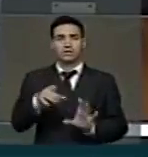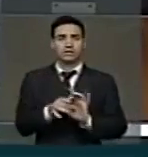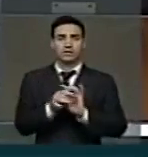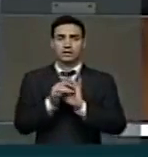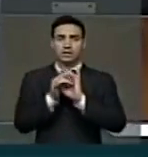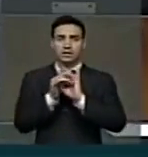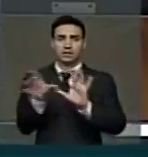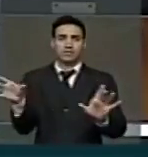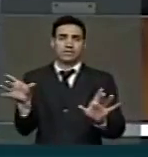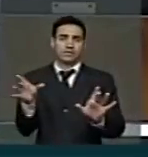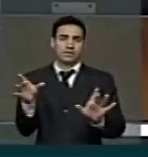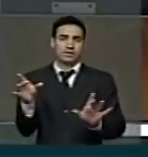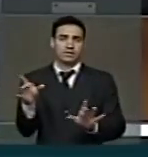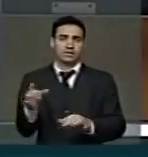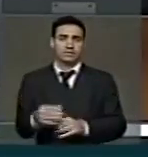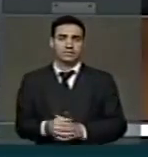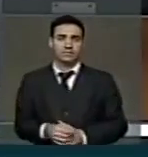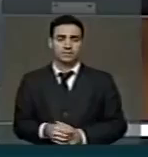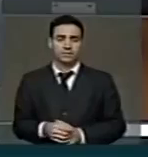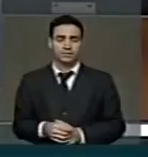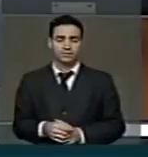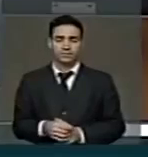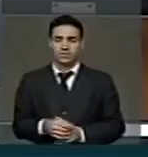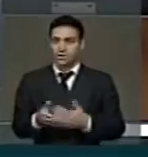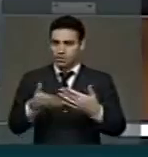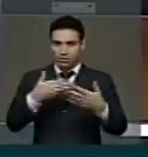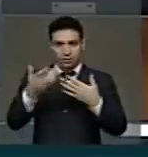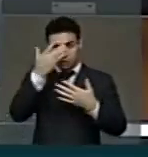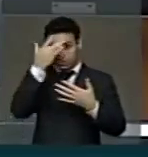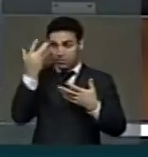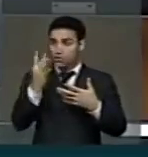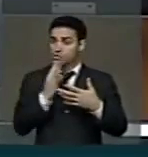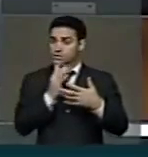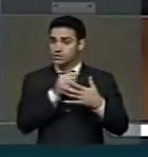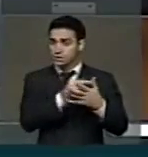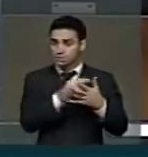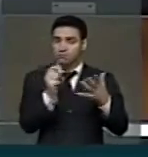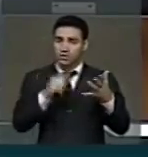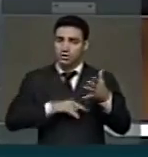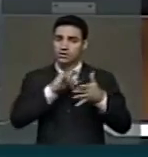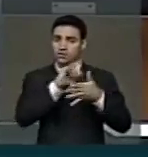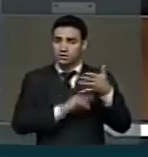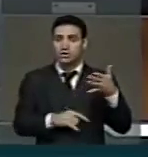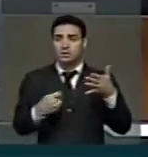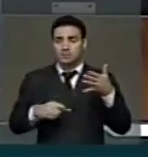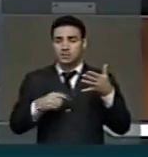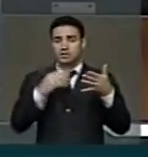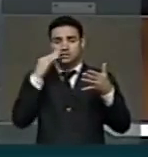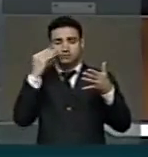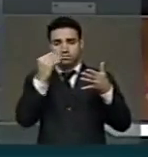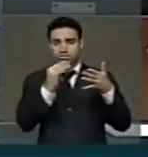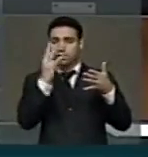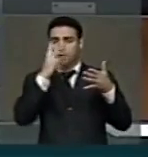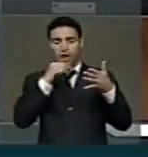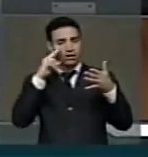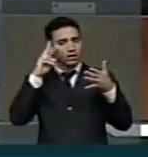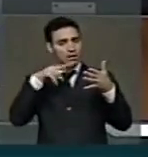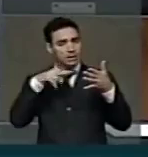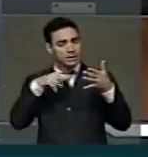está e estará à disposição, de quantos queiram conhecê-la, exige uma leitura mais demorada,